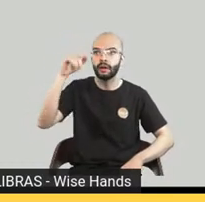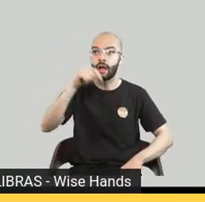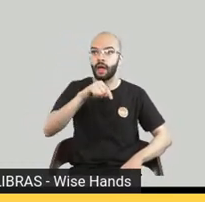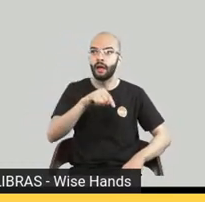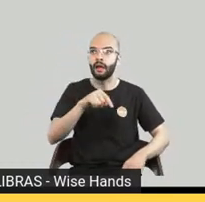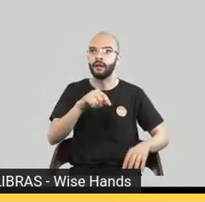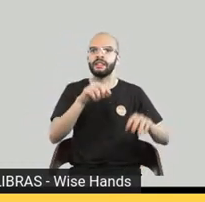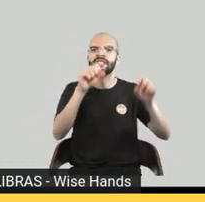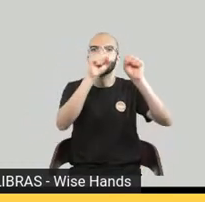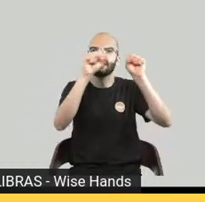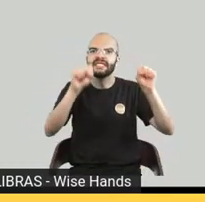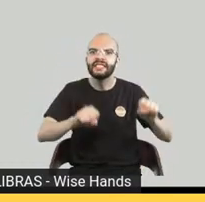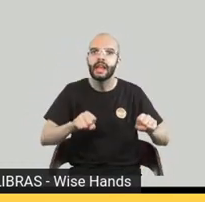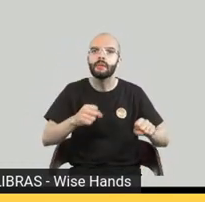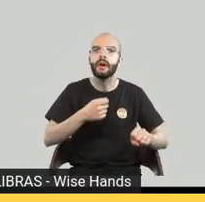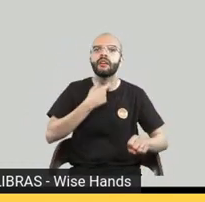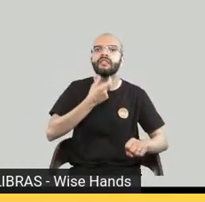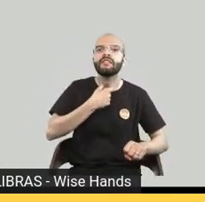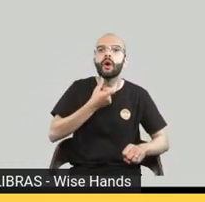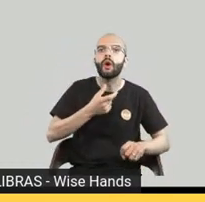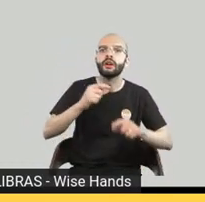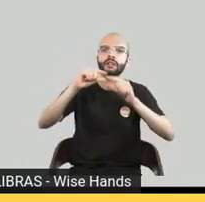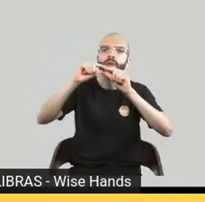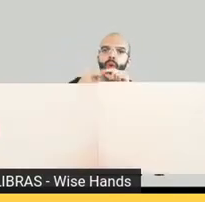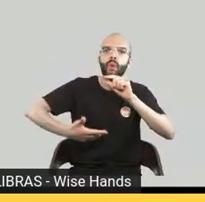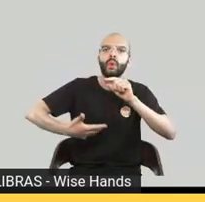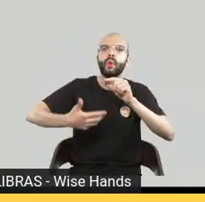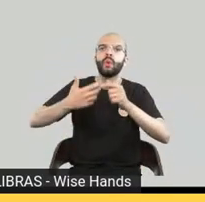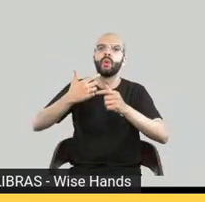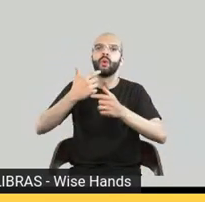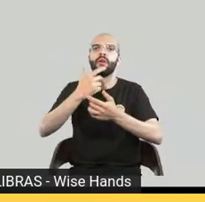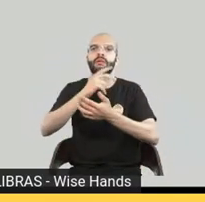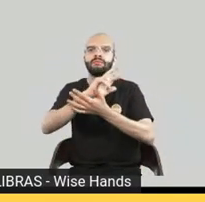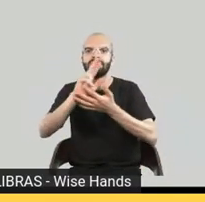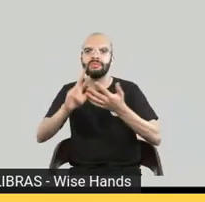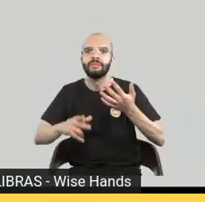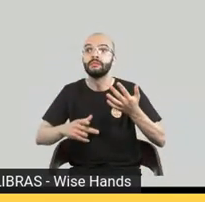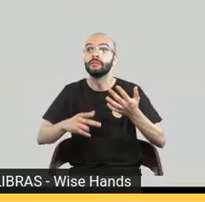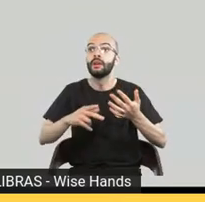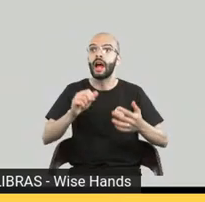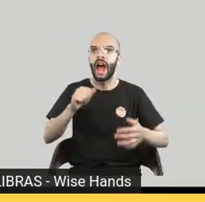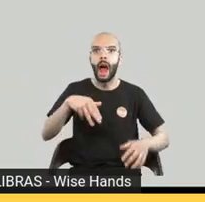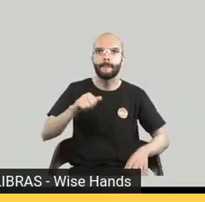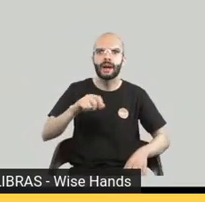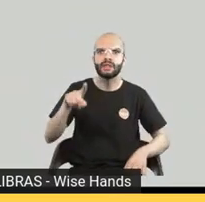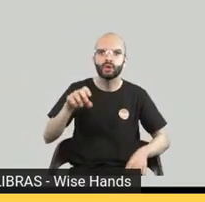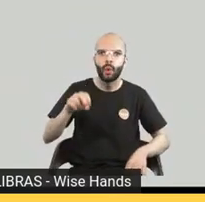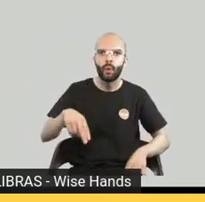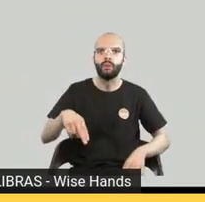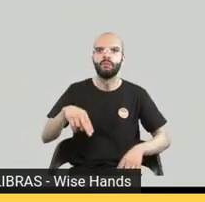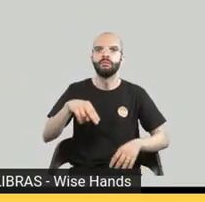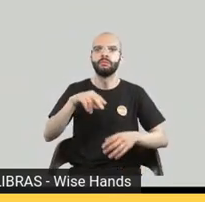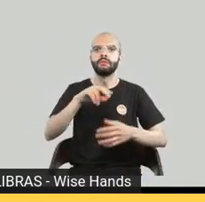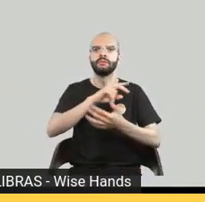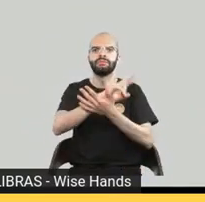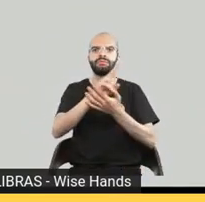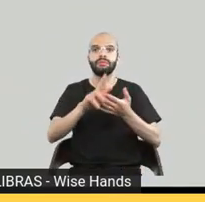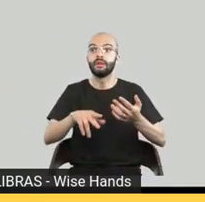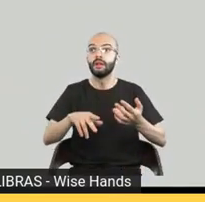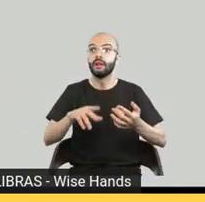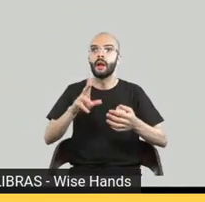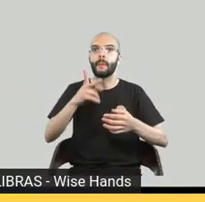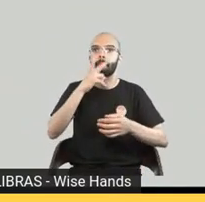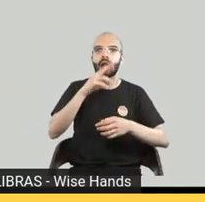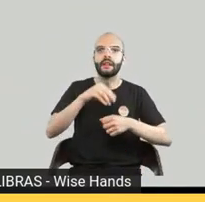de agora de Google e de Amazon não sei o que já estão acostumando a gente que as crianças já estão